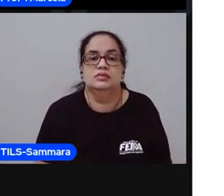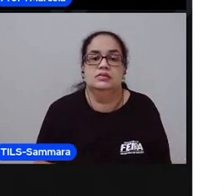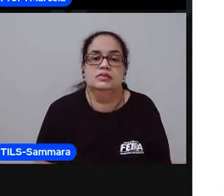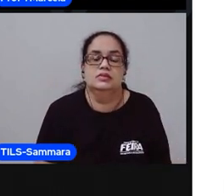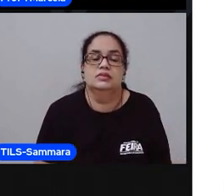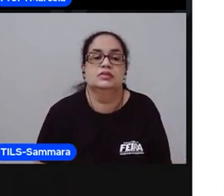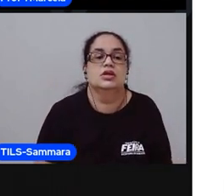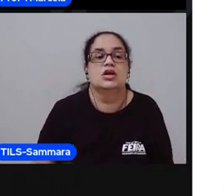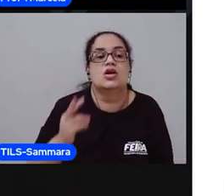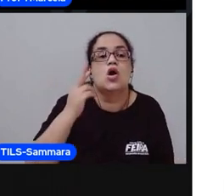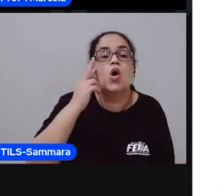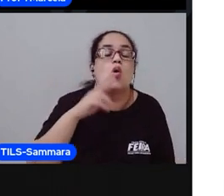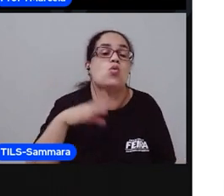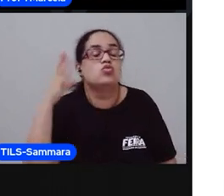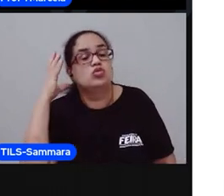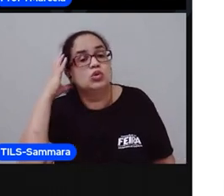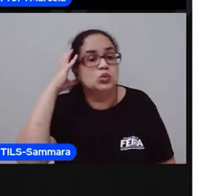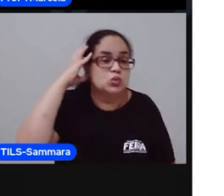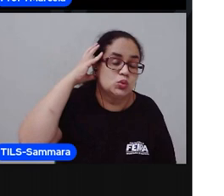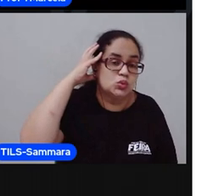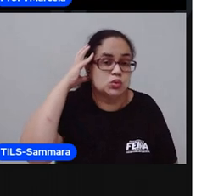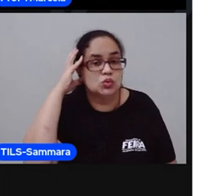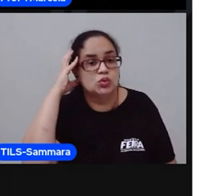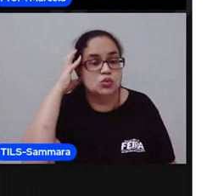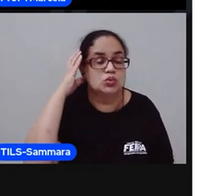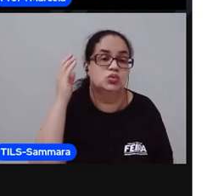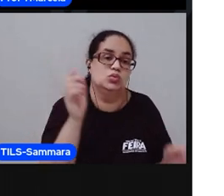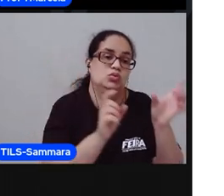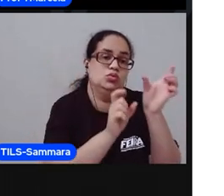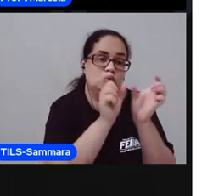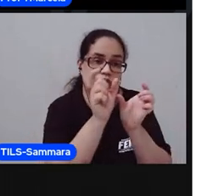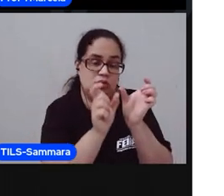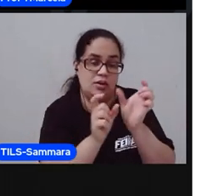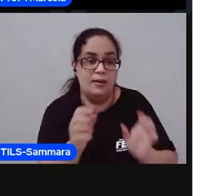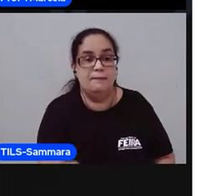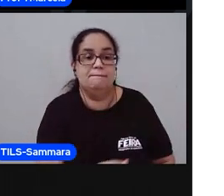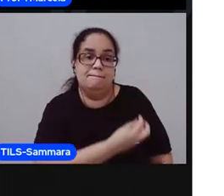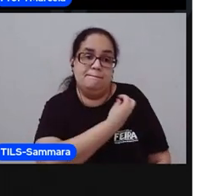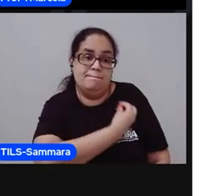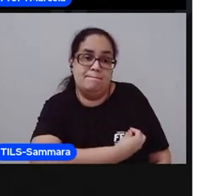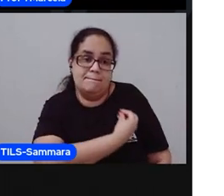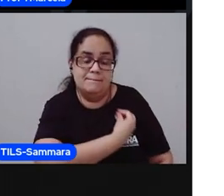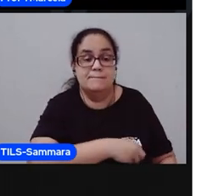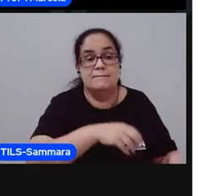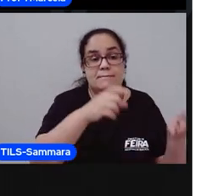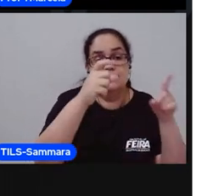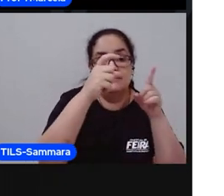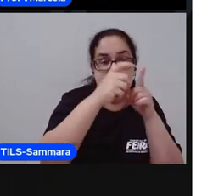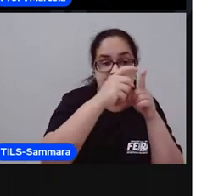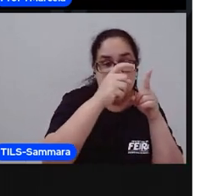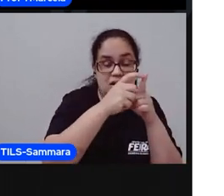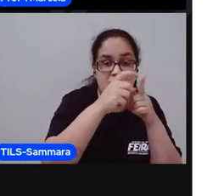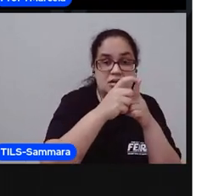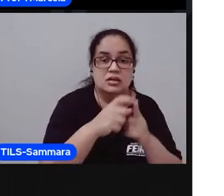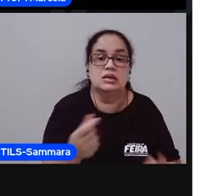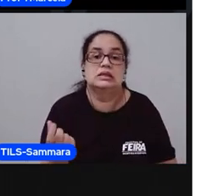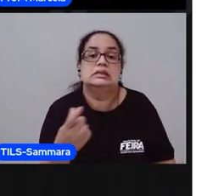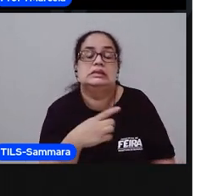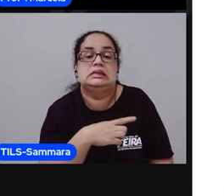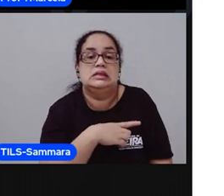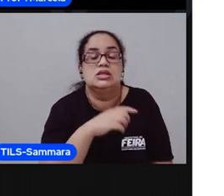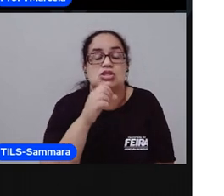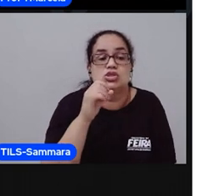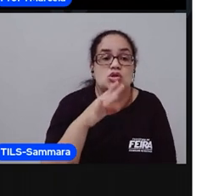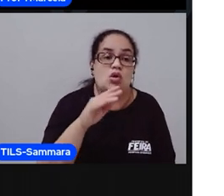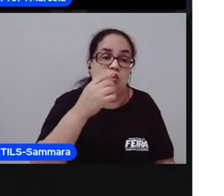Vamos ver os sons, os fonemas que estão presentes nessa palavra. Pra isso a gente vai circular as